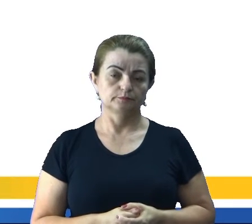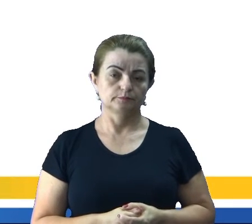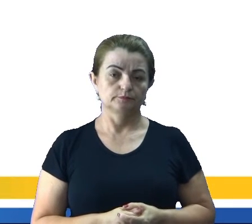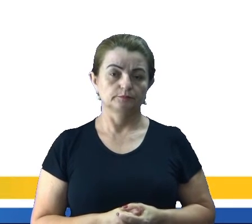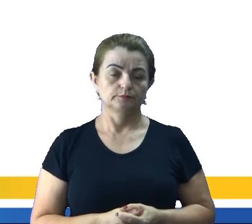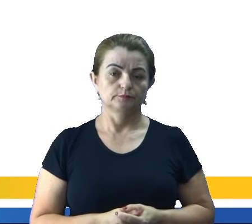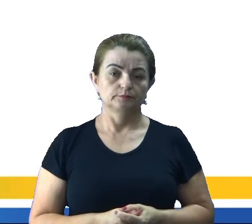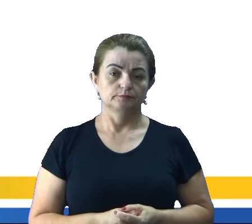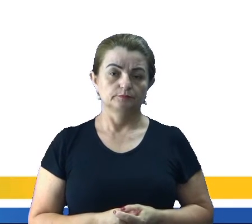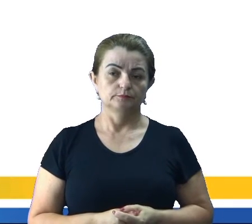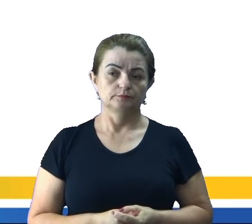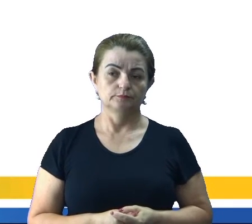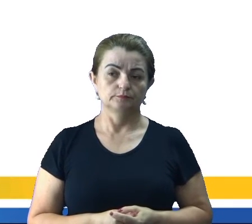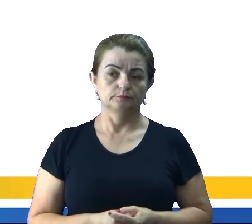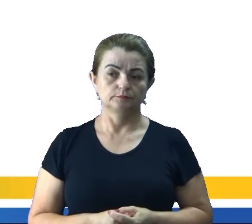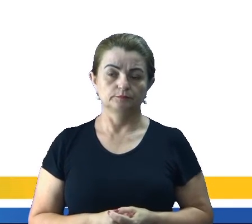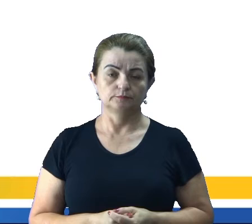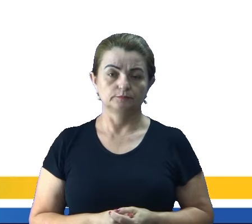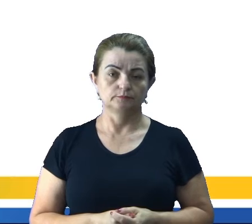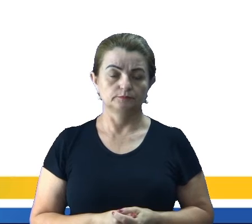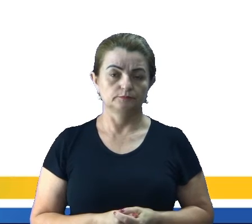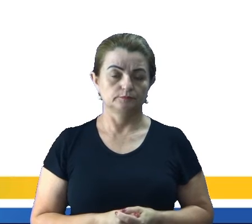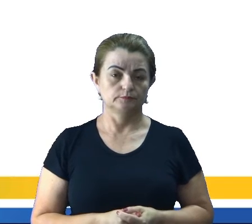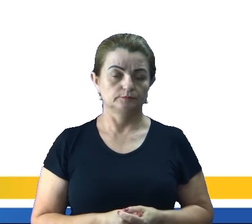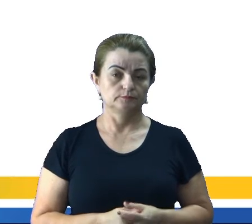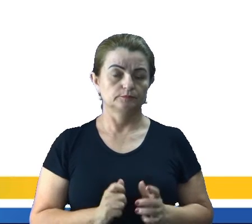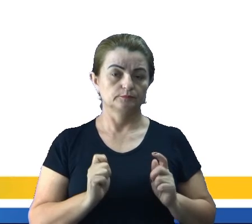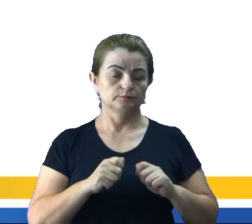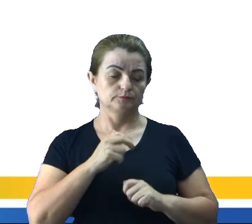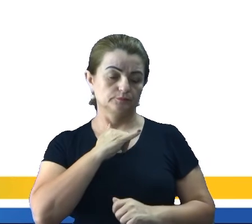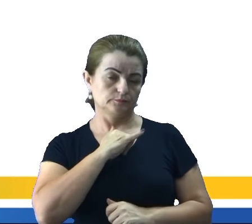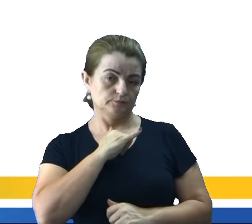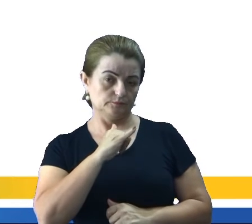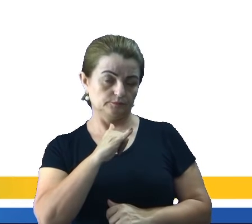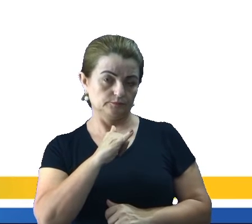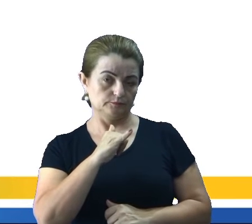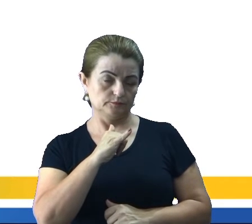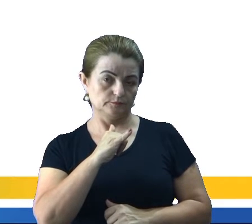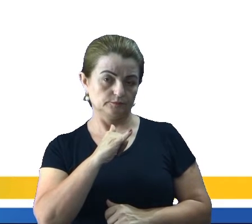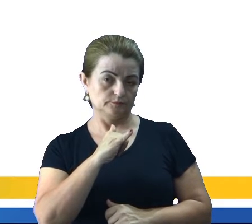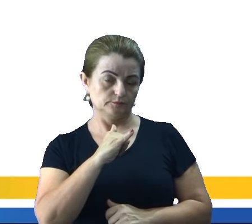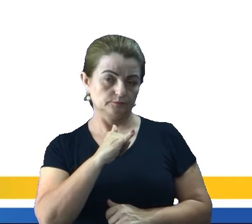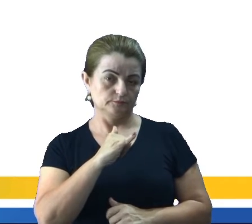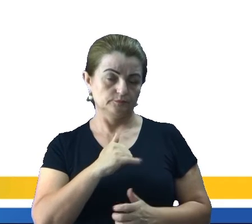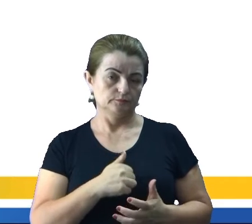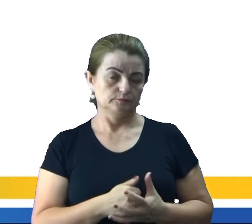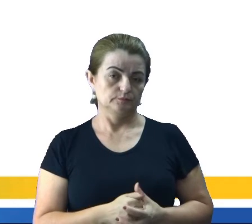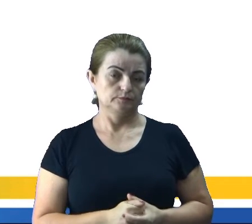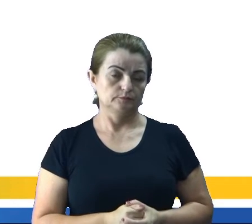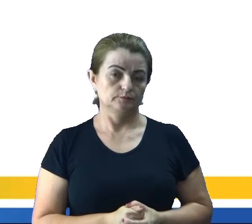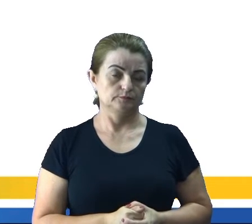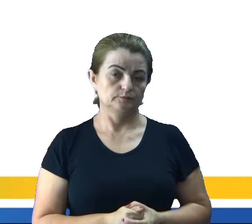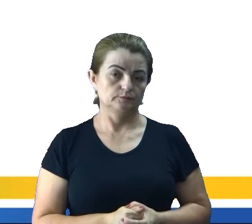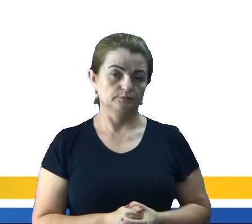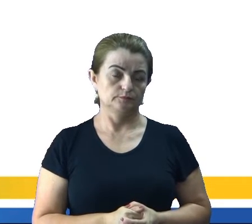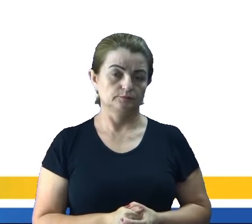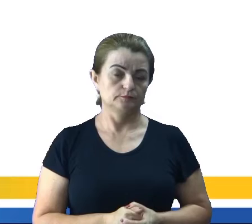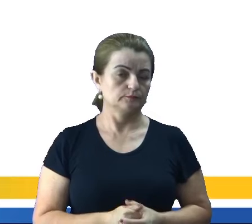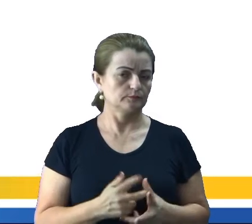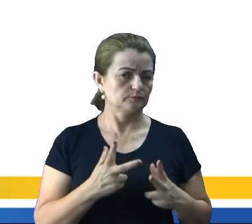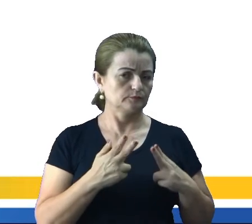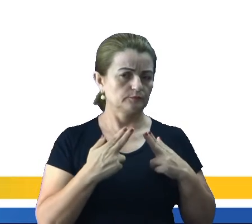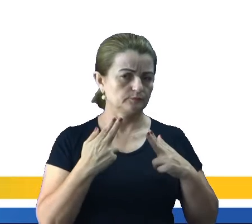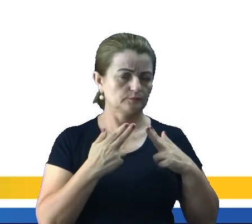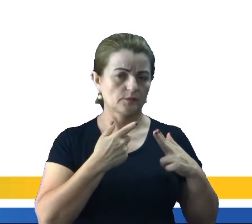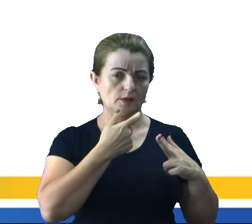will Na frase Ao invés de dizer I will Ele diz I'll Mas é a mesma coisa Ok Somente